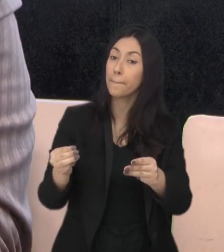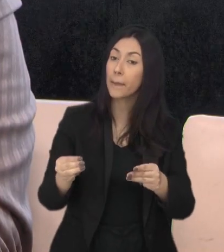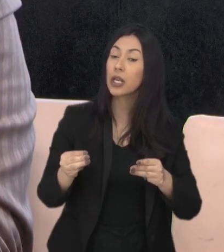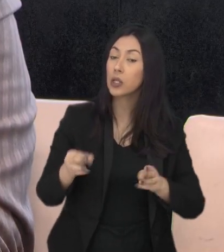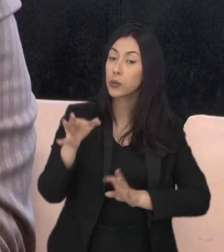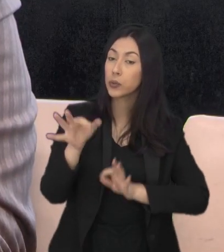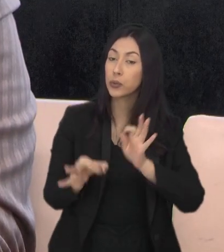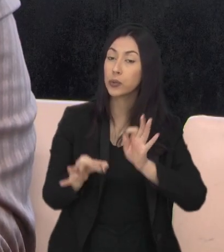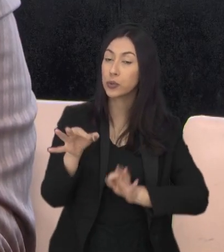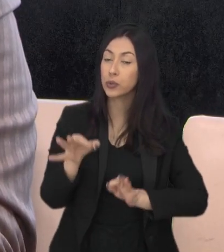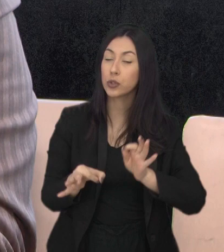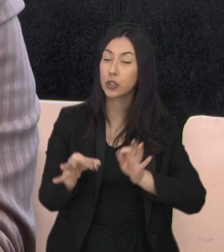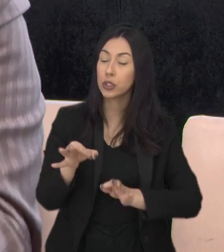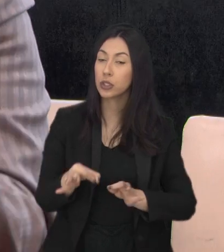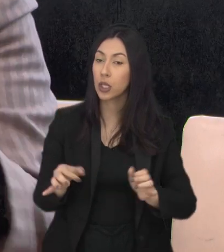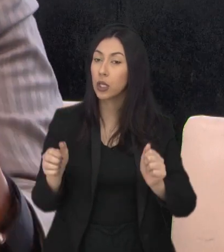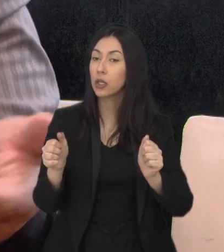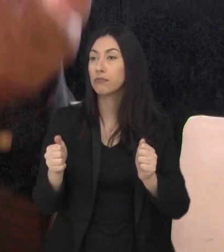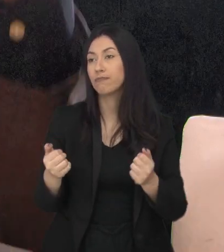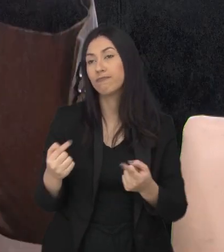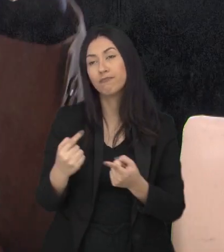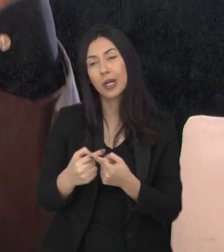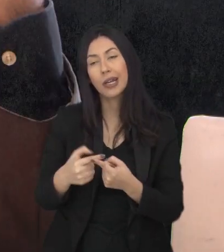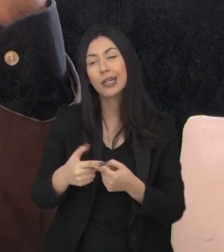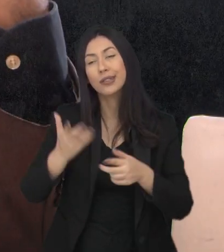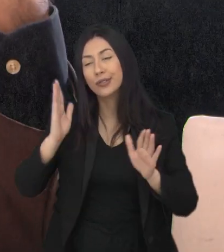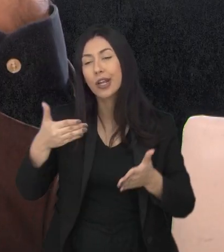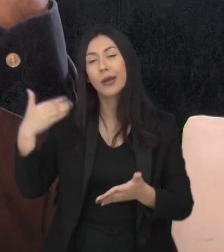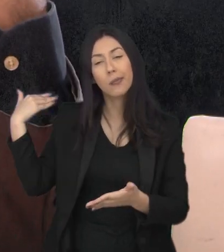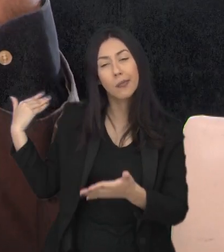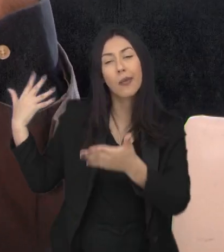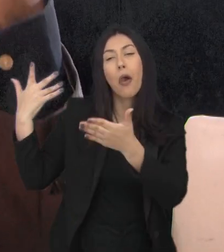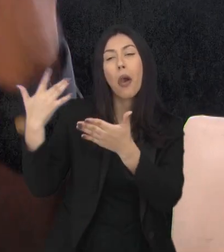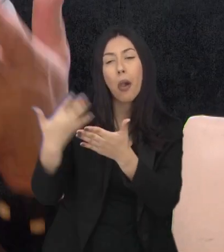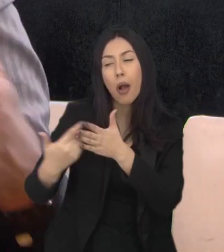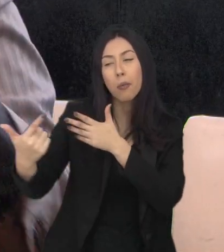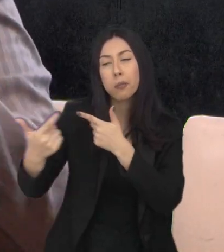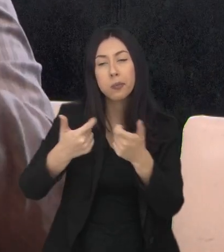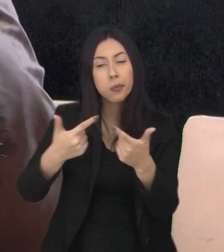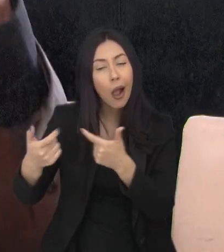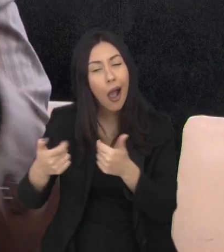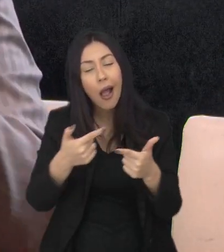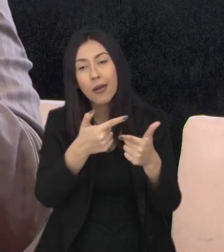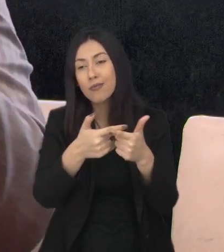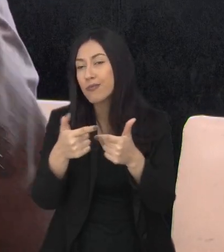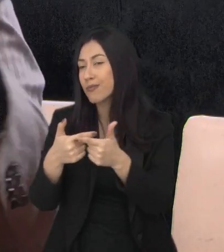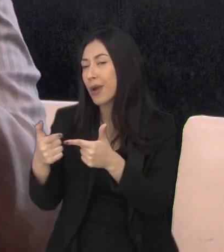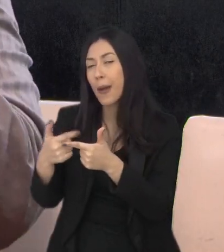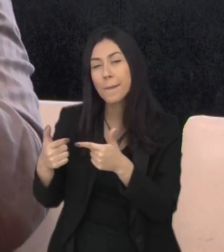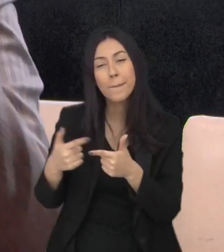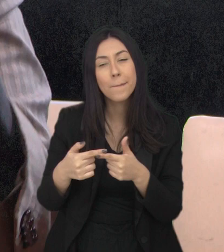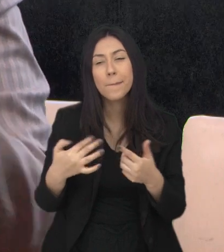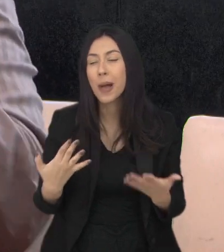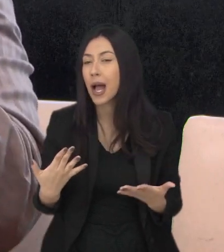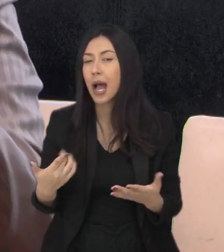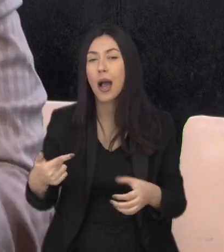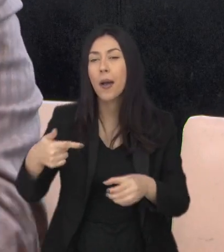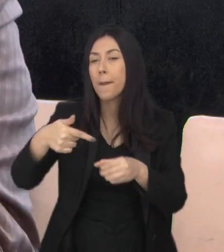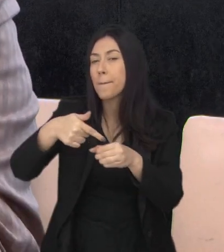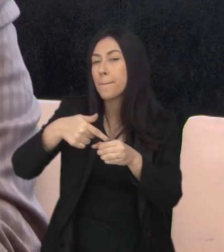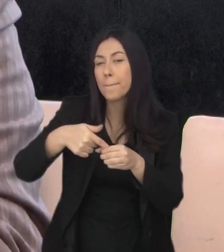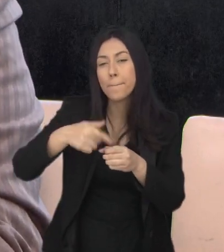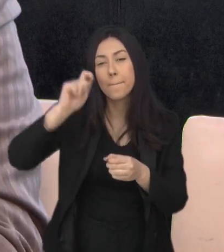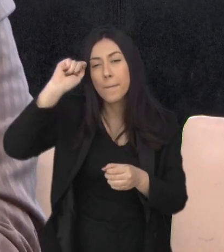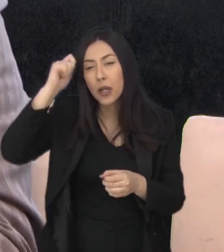Justiça a partir de algumas outras guerras anteriores e problemas no mundo do petróleo ou